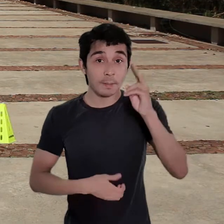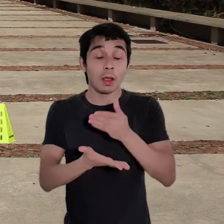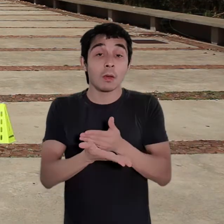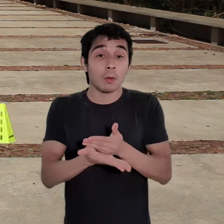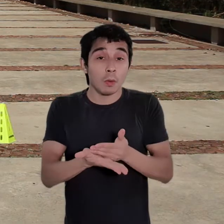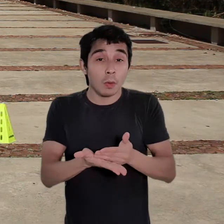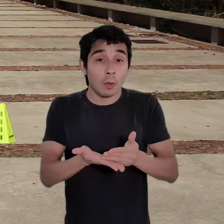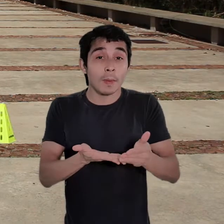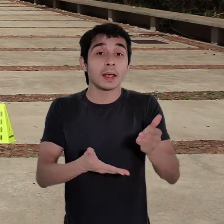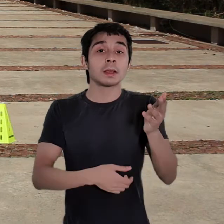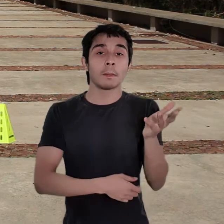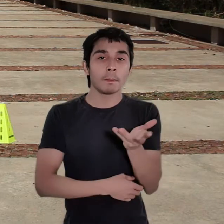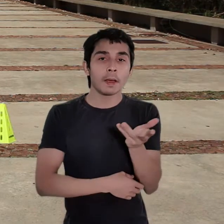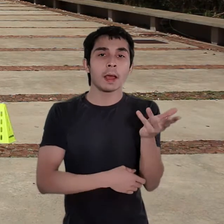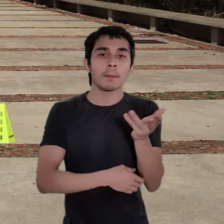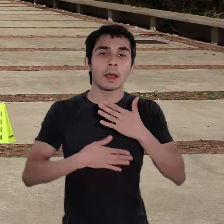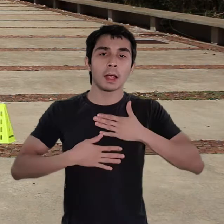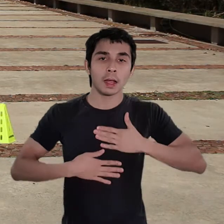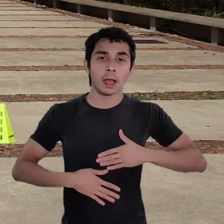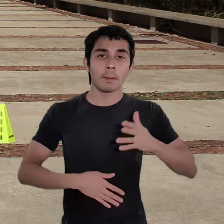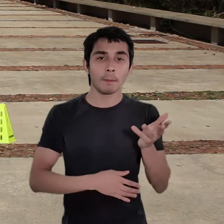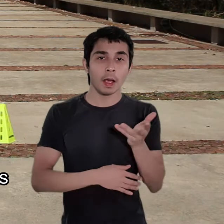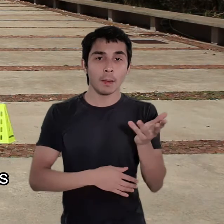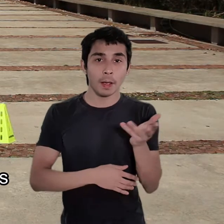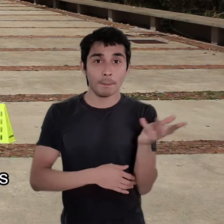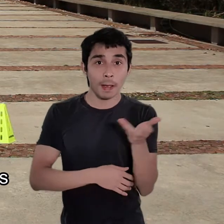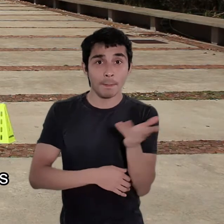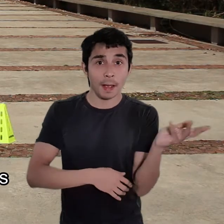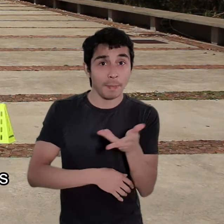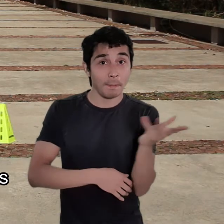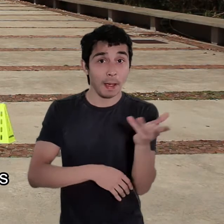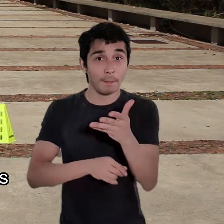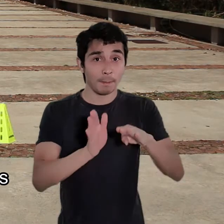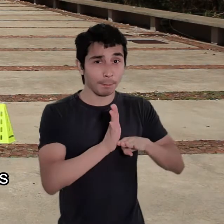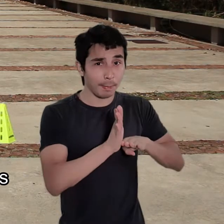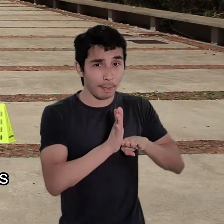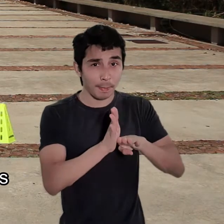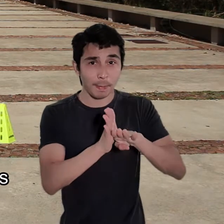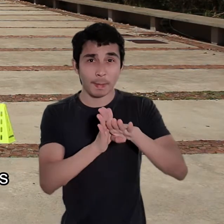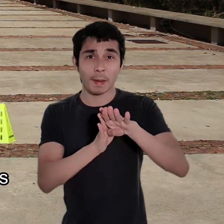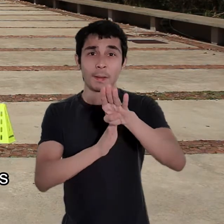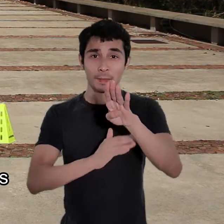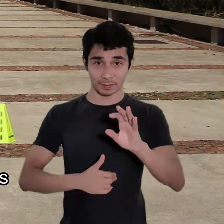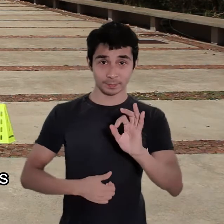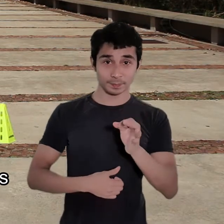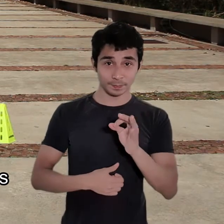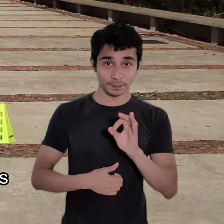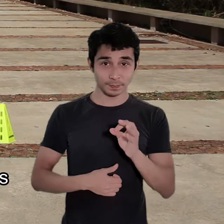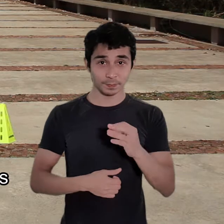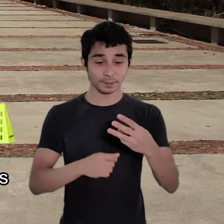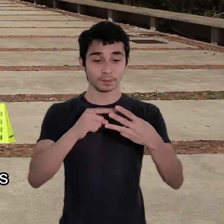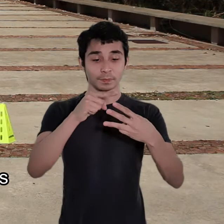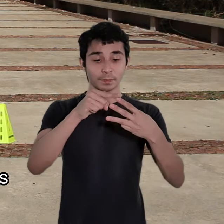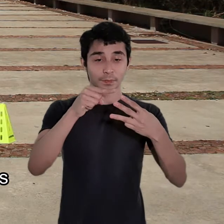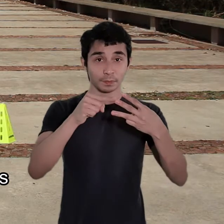intensidade, nas primeiras 3 voltas, depois mais 3 voltas em uma outra intensidade um pouco mais rápida, e uma intensidade